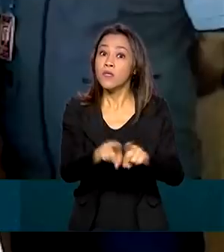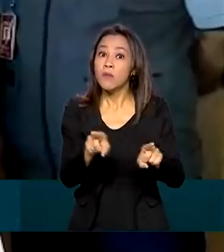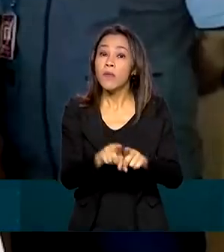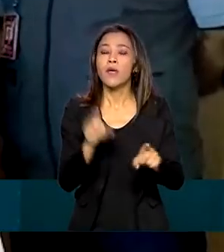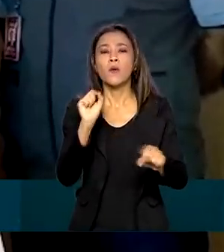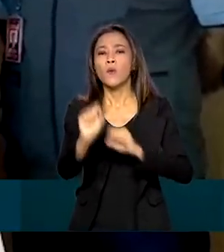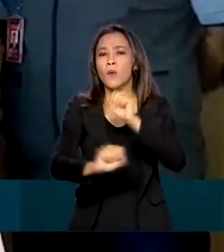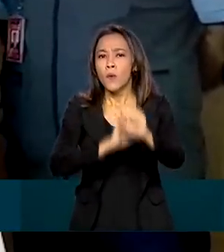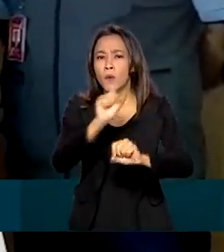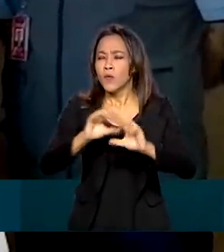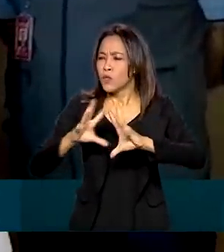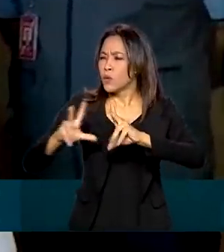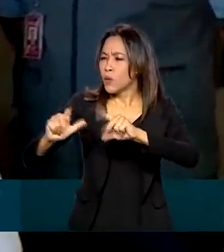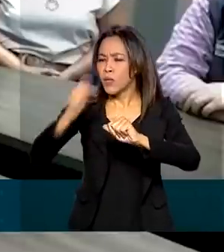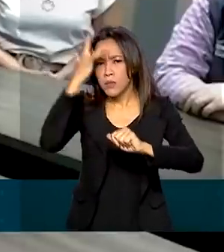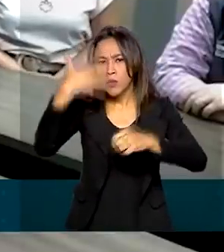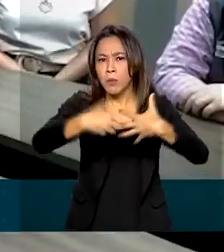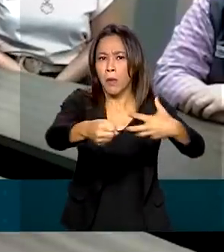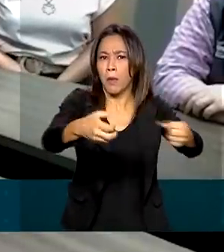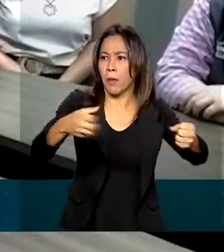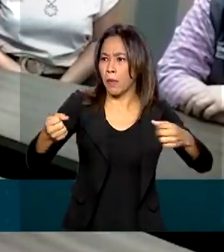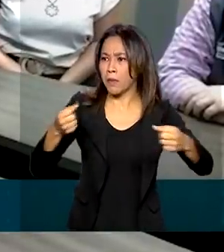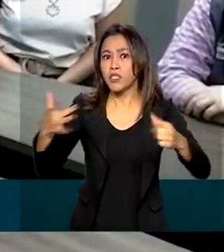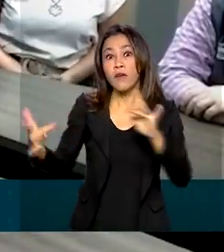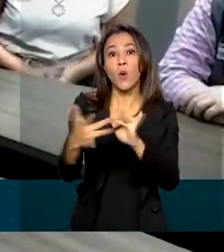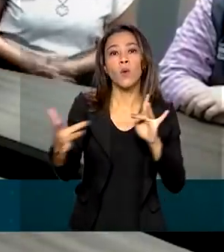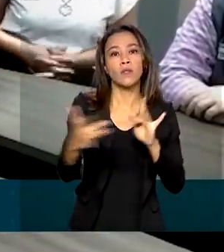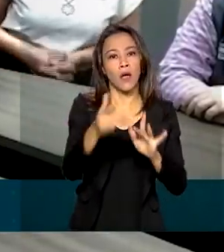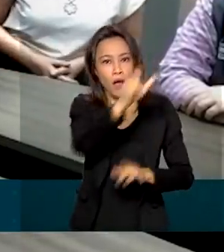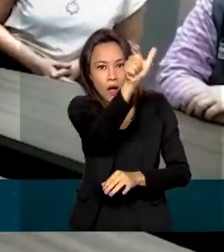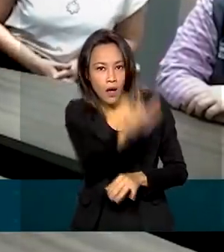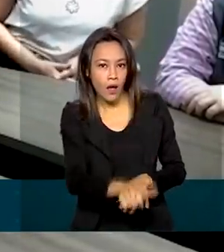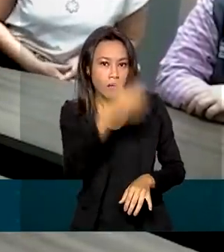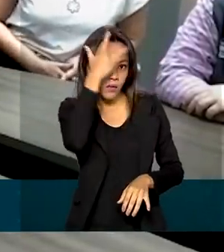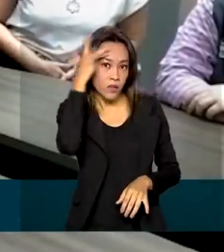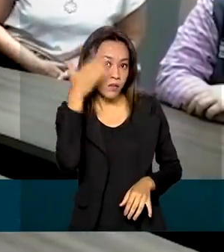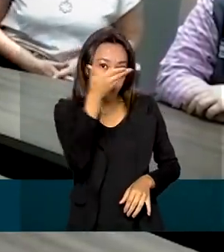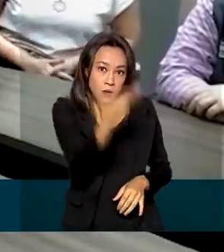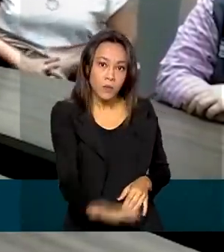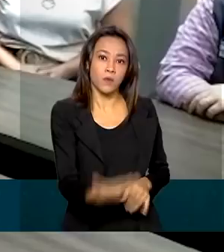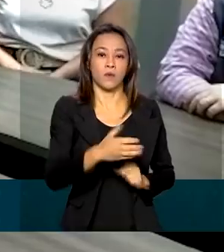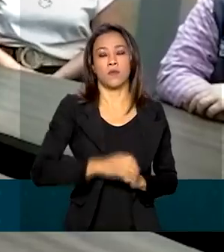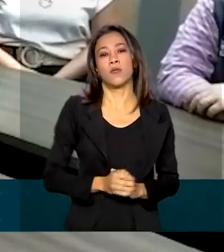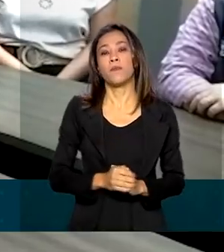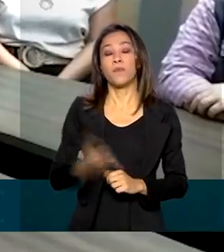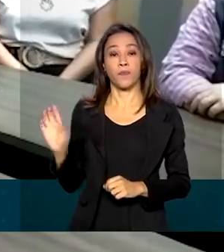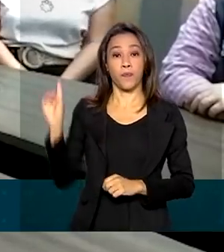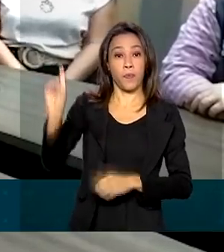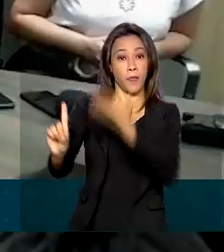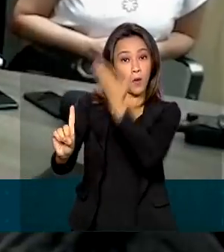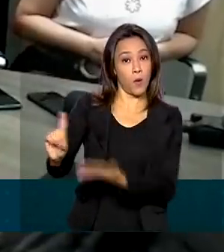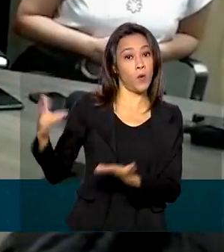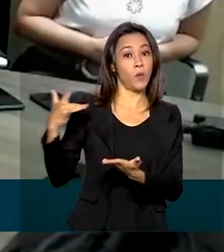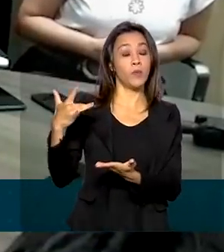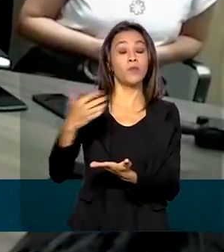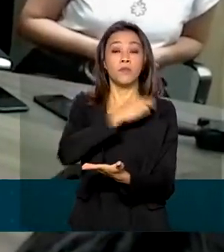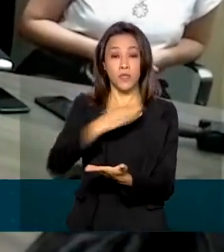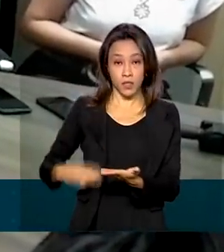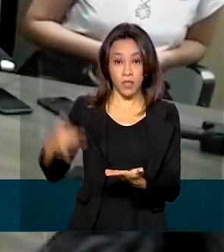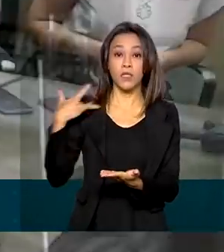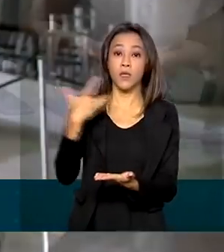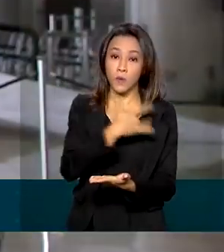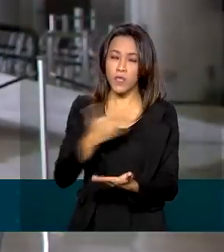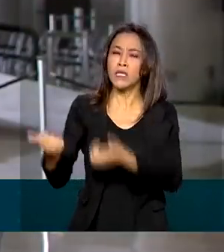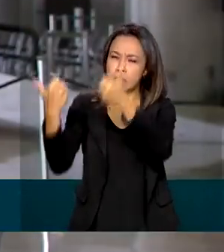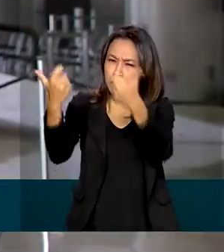e monitoramento de todos os infectados e de todos que tiveram contato com eles. O ministro da Saúde, Marcelo Queiroga, ele comentou sobre essas